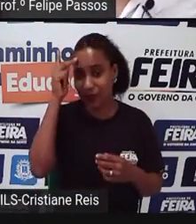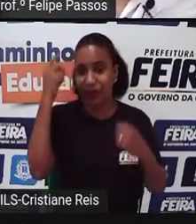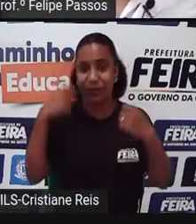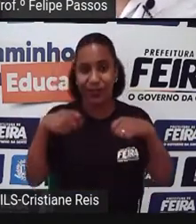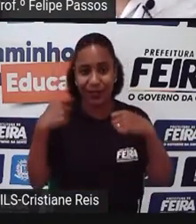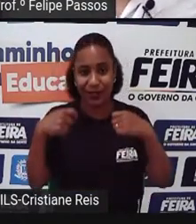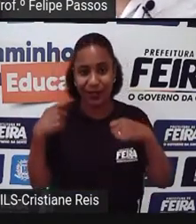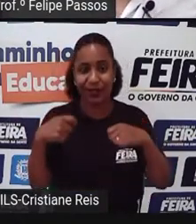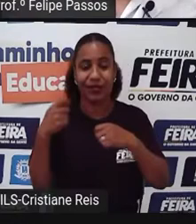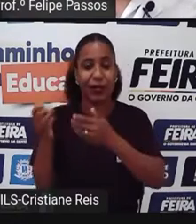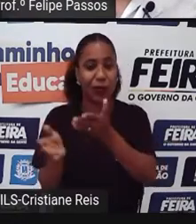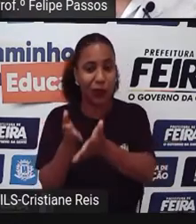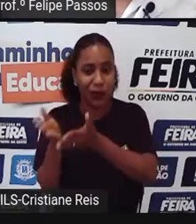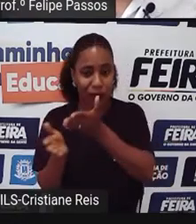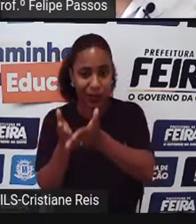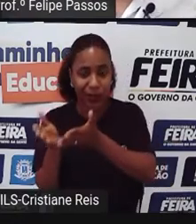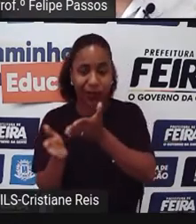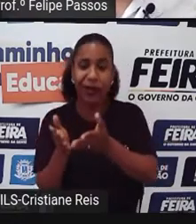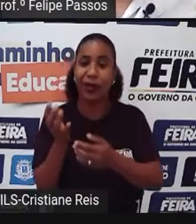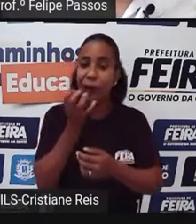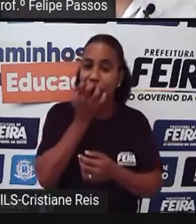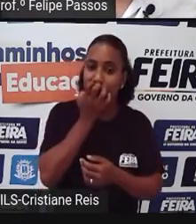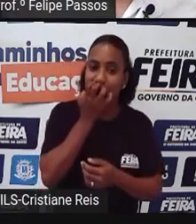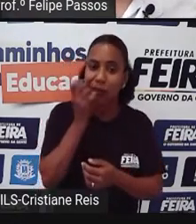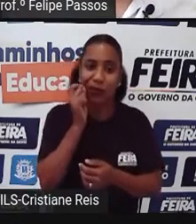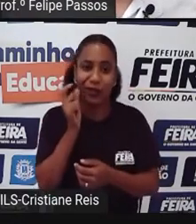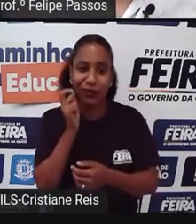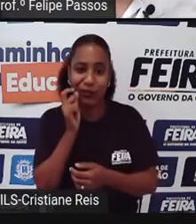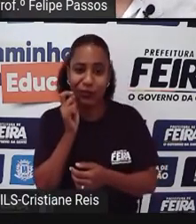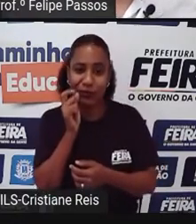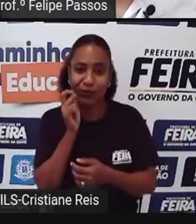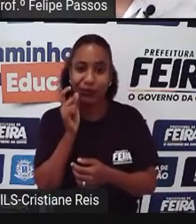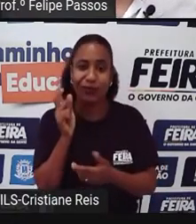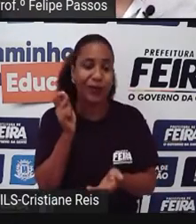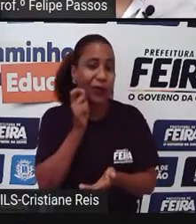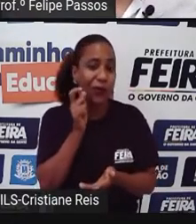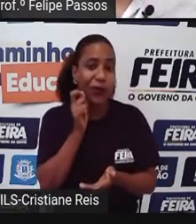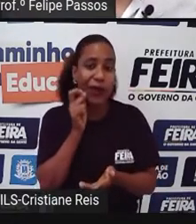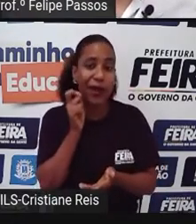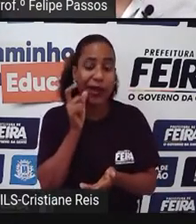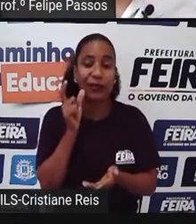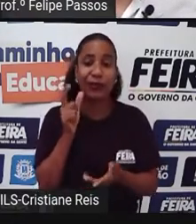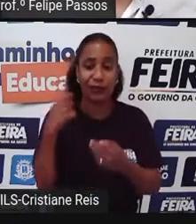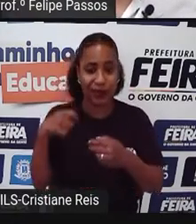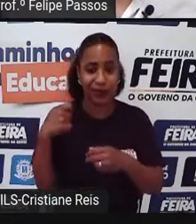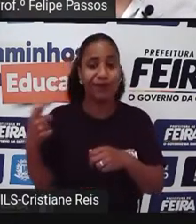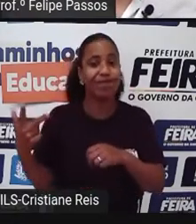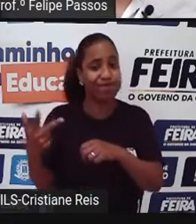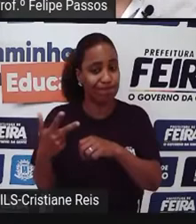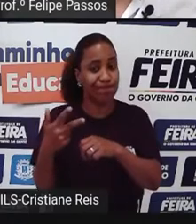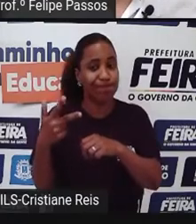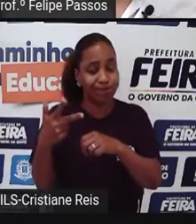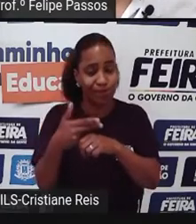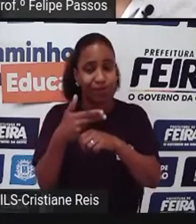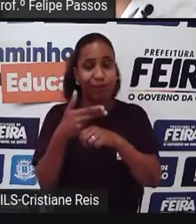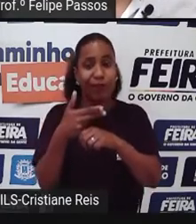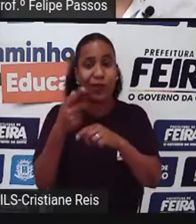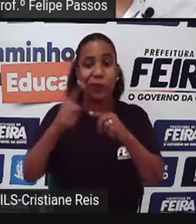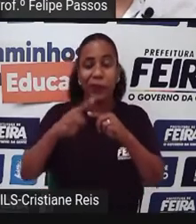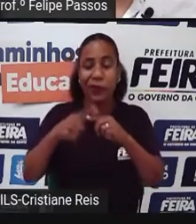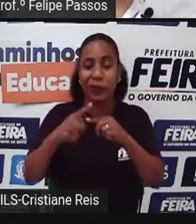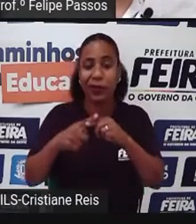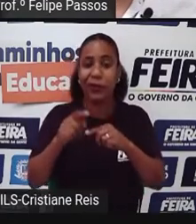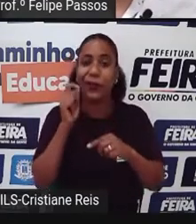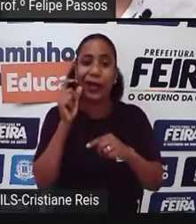Essa coisa Dos gatos Dos cachorros E gato É mais Preocupante Porque é difícil De você manter Num espaço O gato